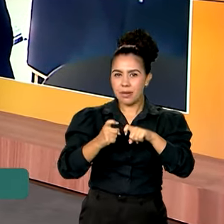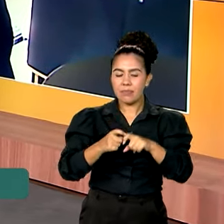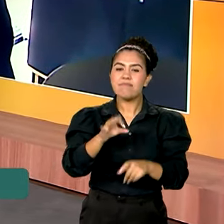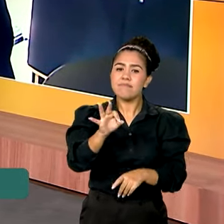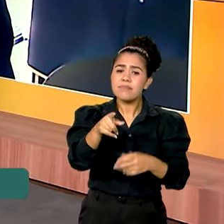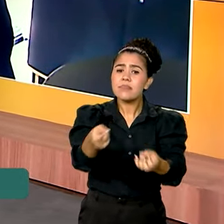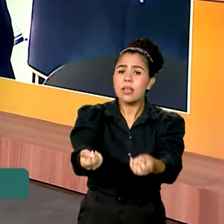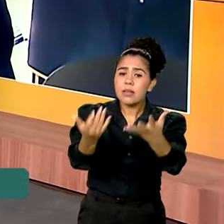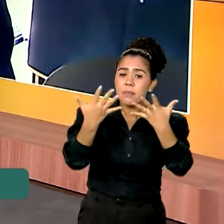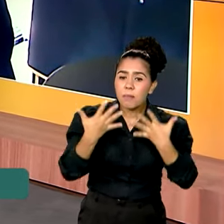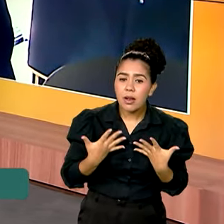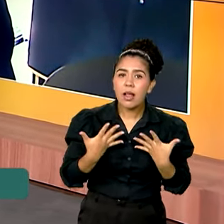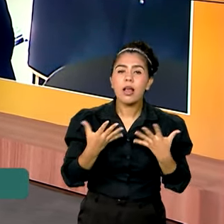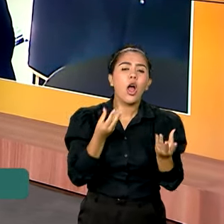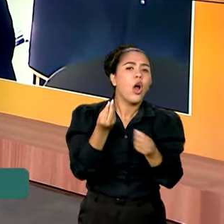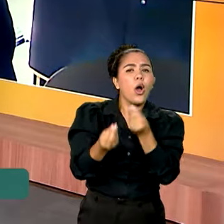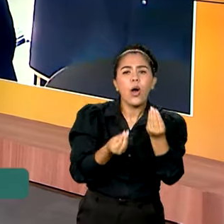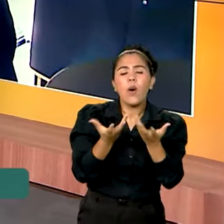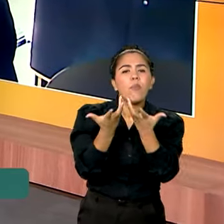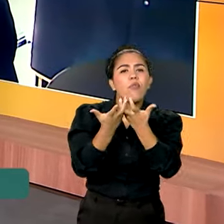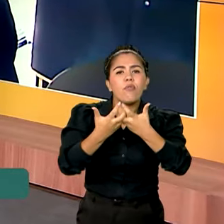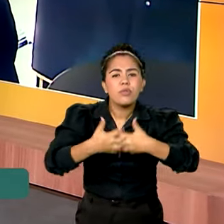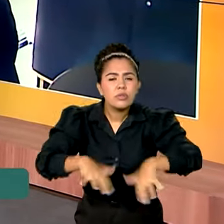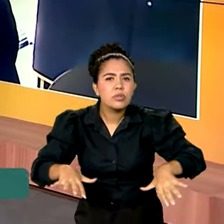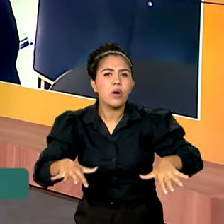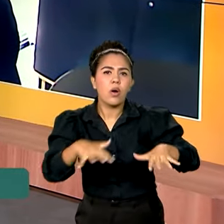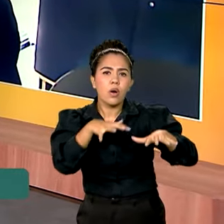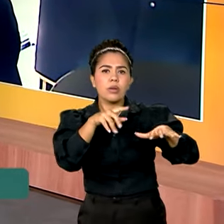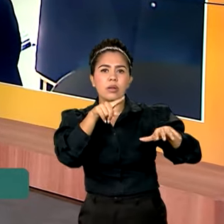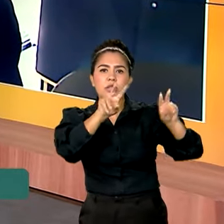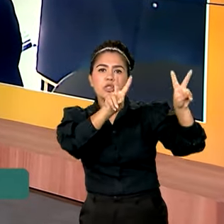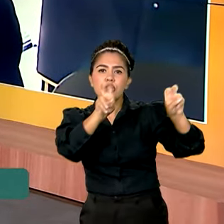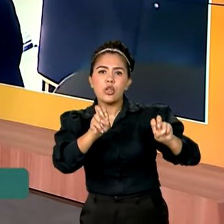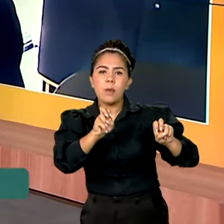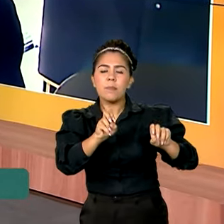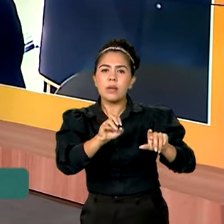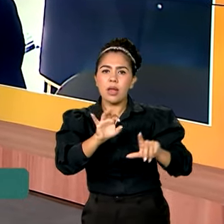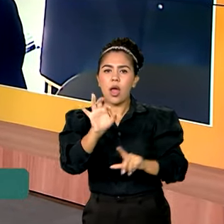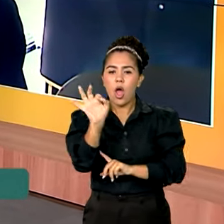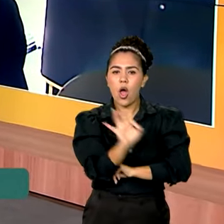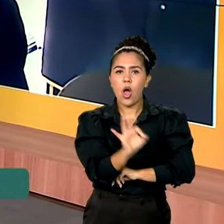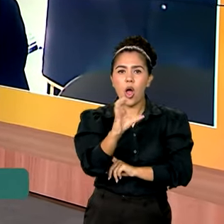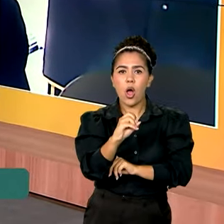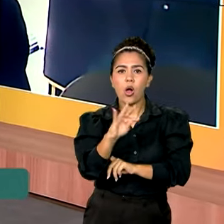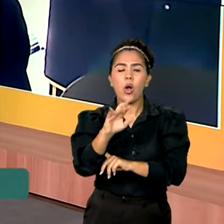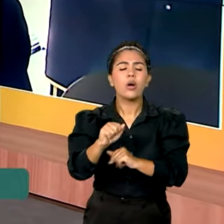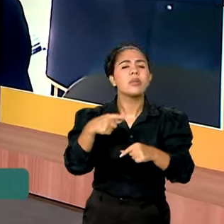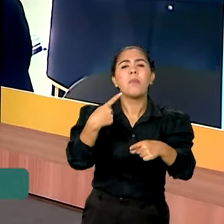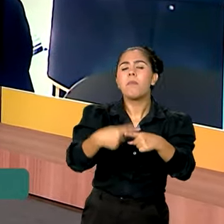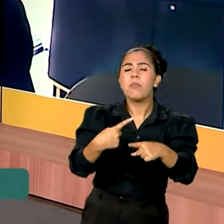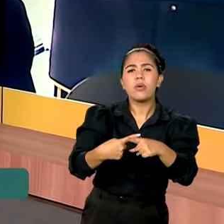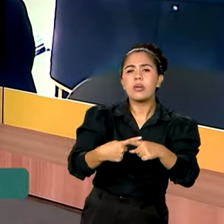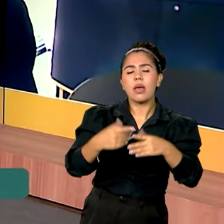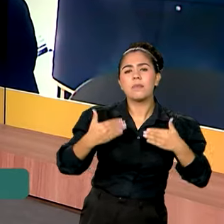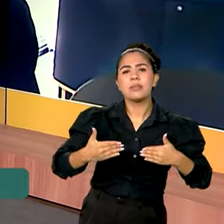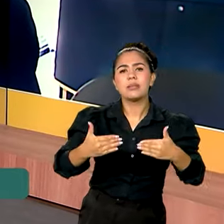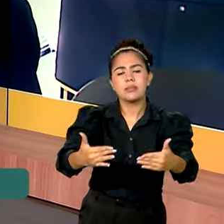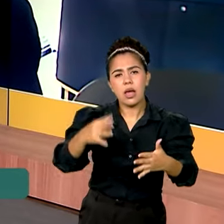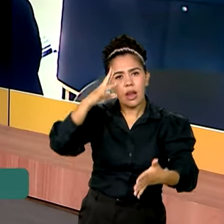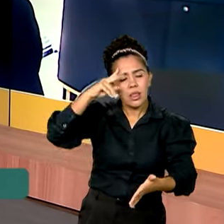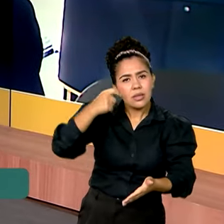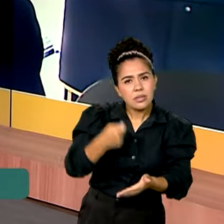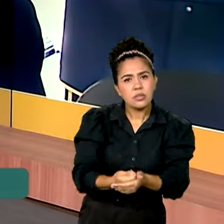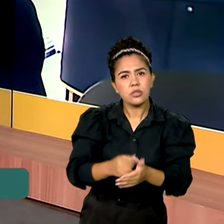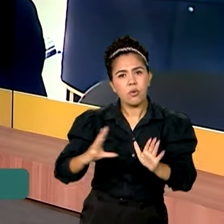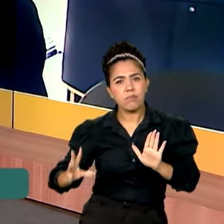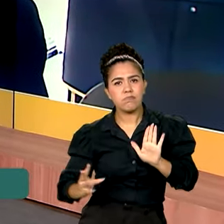explicasse para a gente como vai funcionar esse sistema de cotas e por que o Ministério decidiu implementar o sistema de cotas no